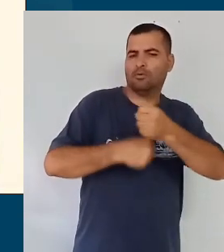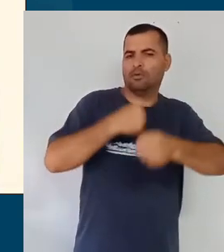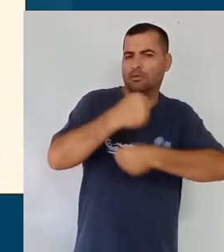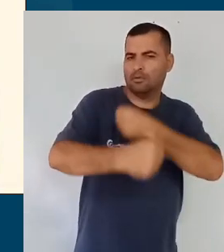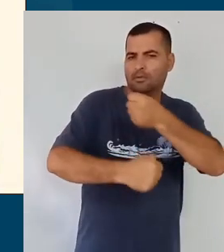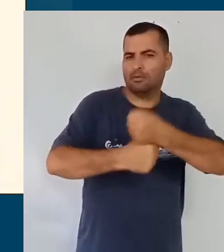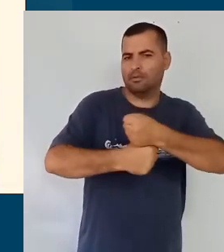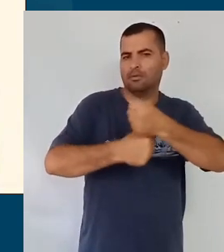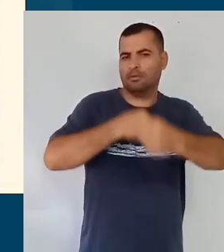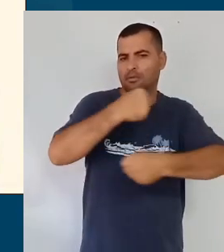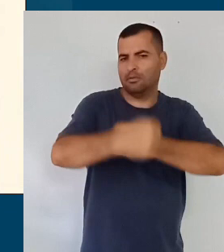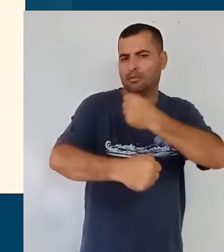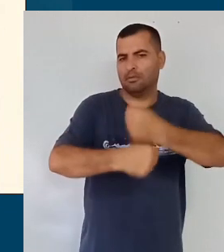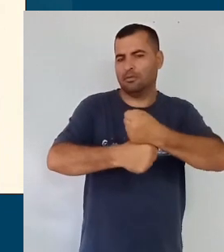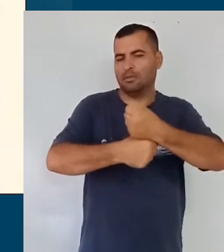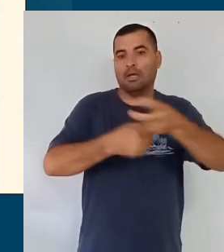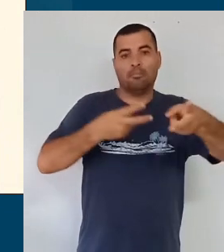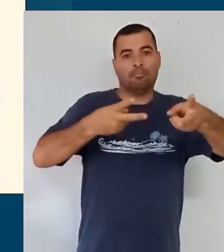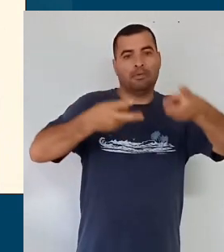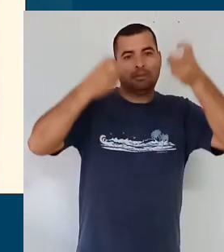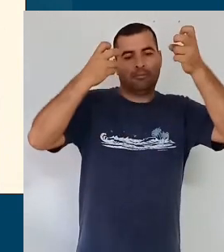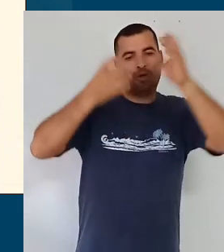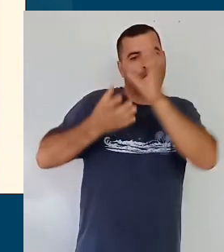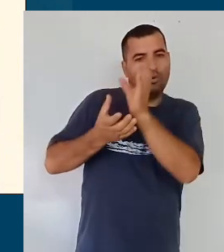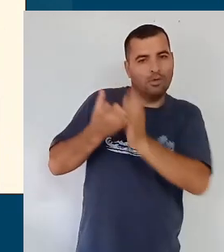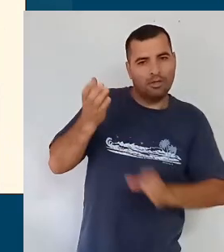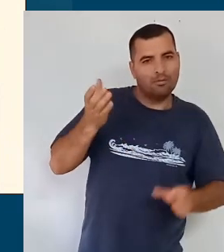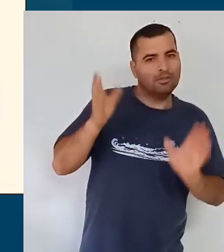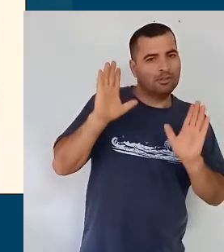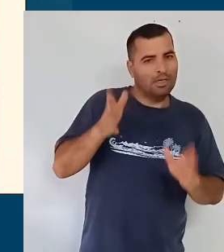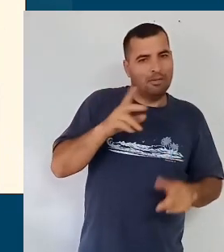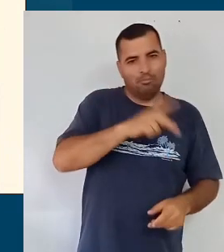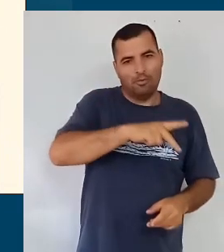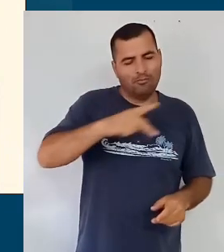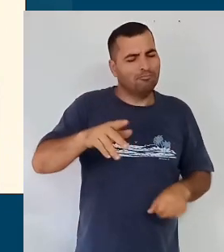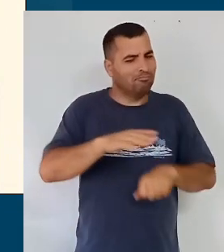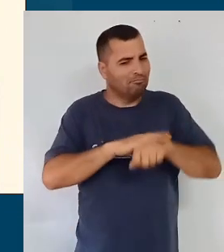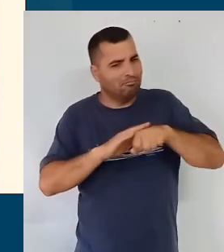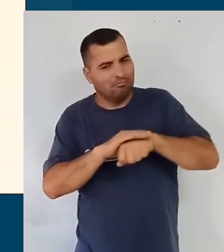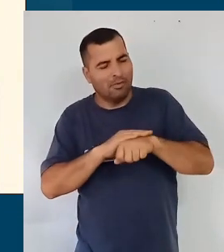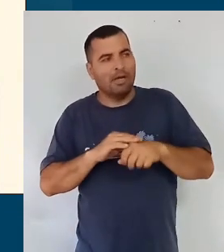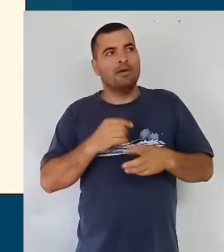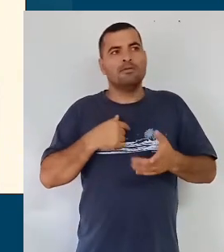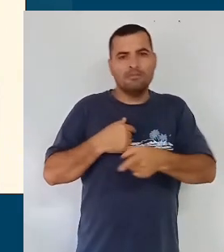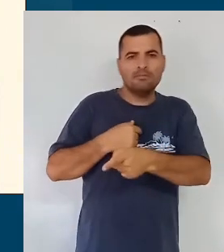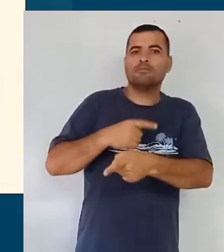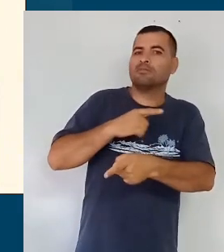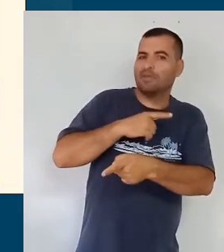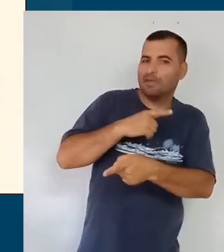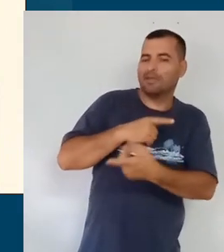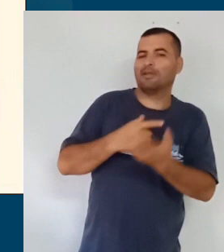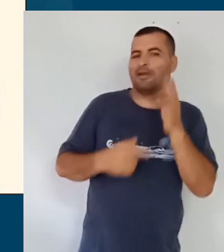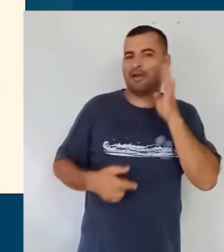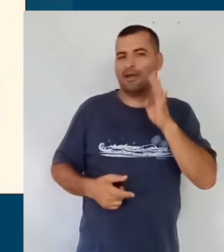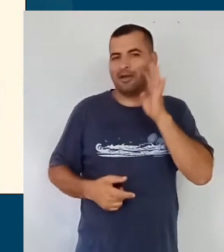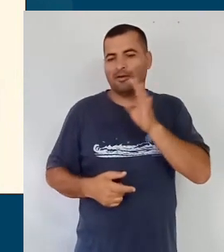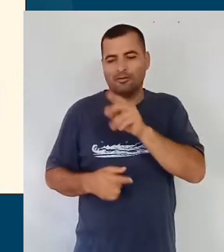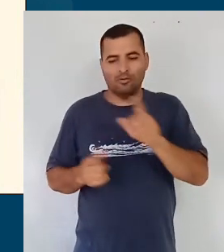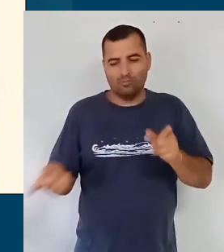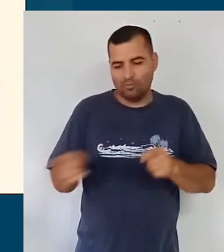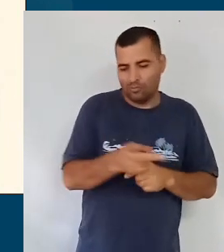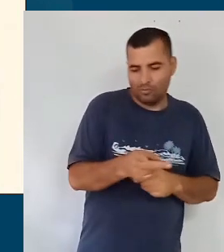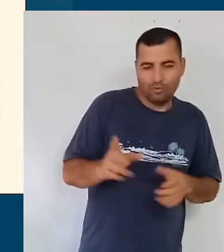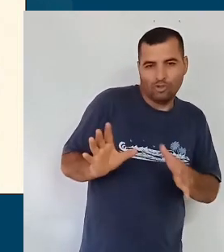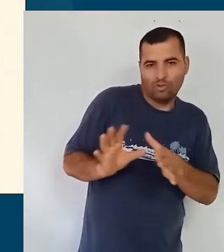ao olharem o currículo, professores e professoras possam, de fato, olhar e falar assim, olha, que interessante, se eu juntar isso